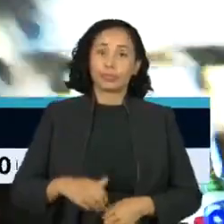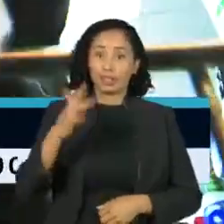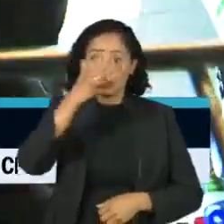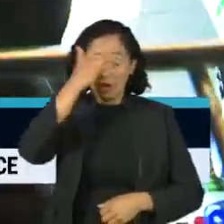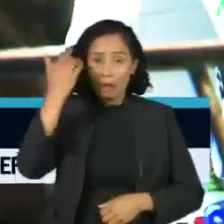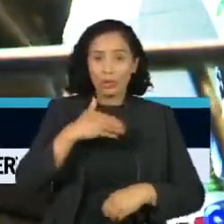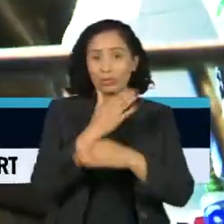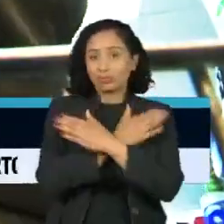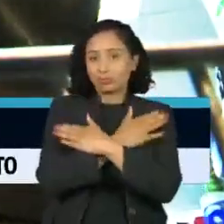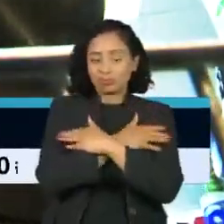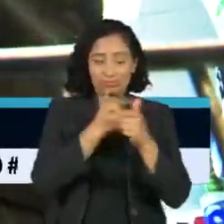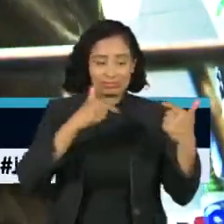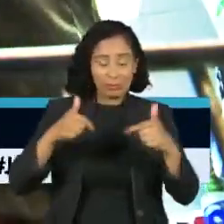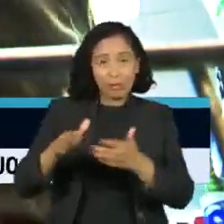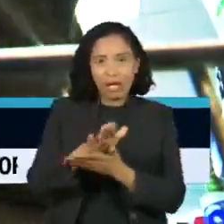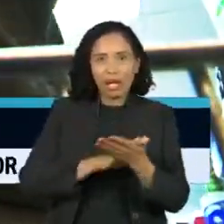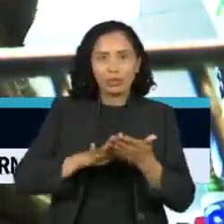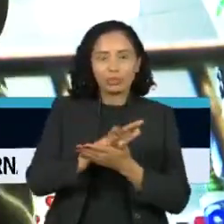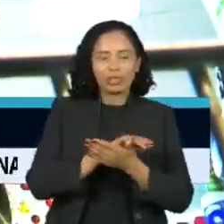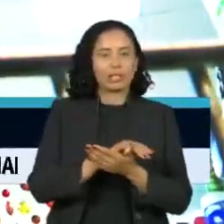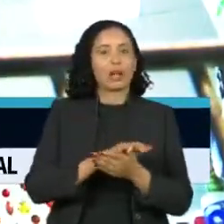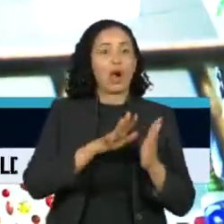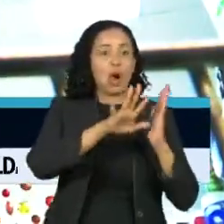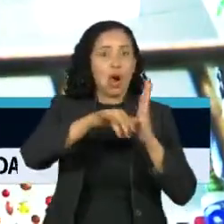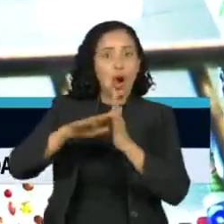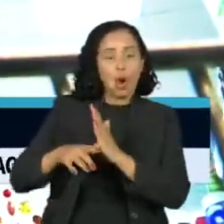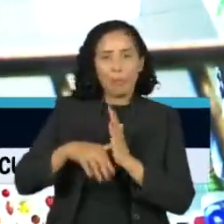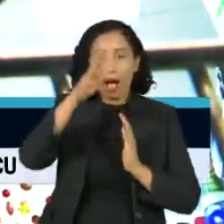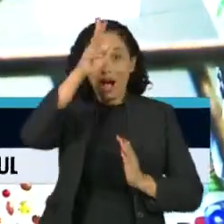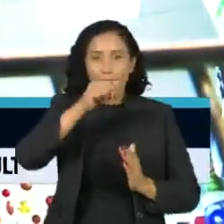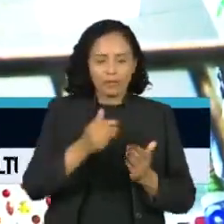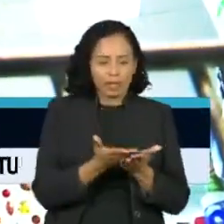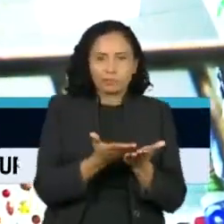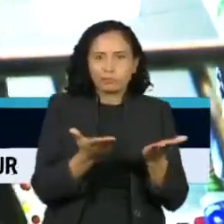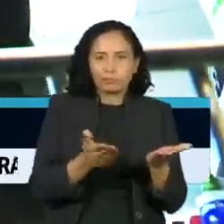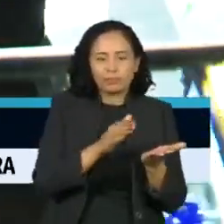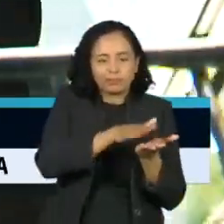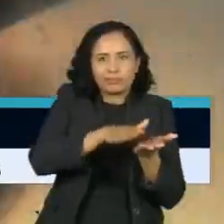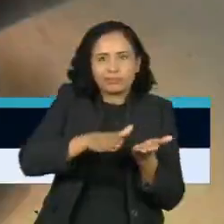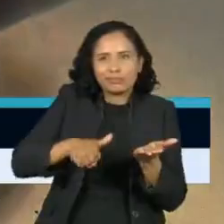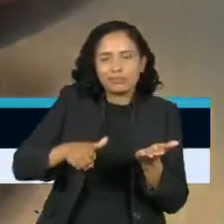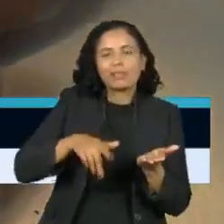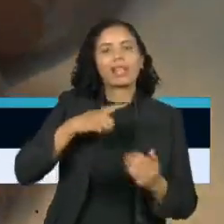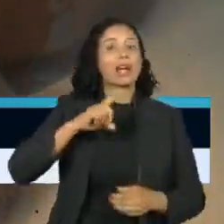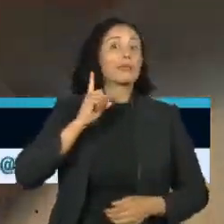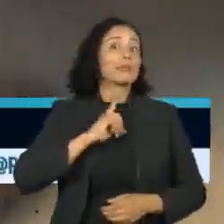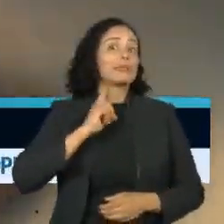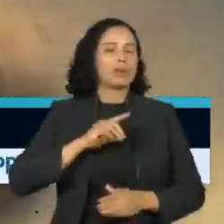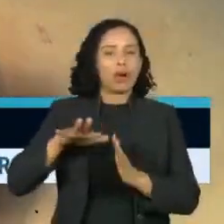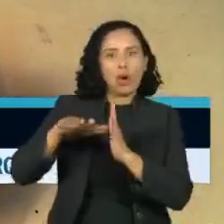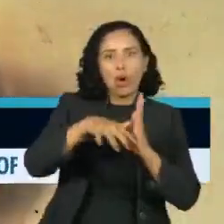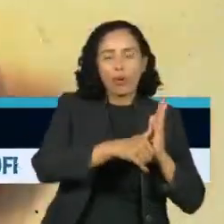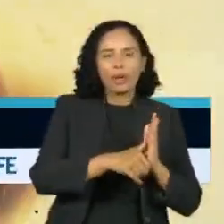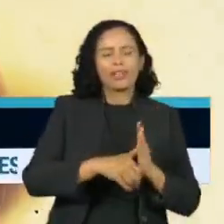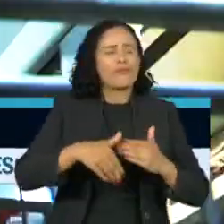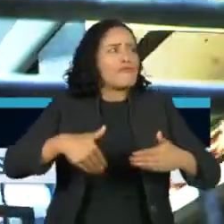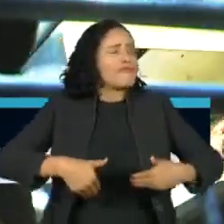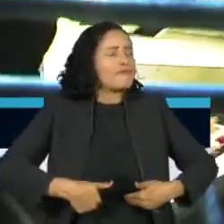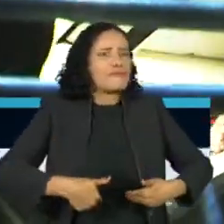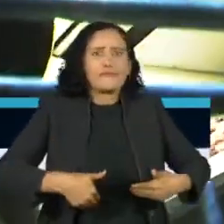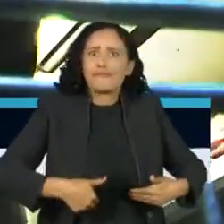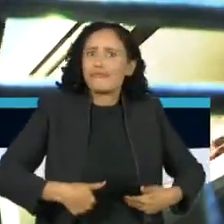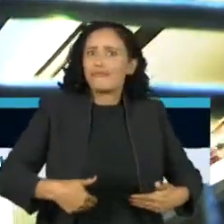furtar uma bandeja de frango no valor de R$,00 de um supermercado em Minas Gerais. Ele disse que tinha fome.